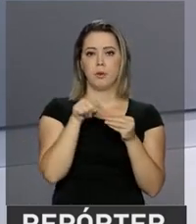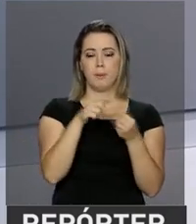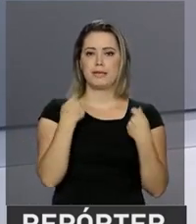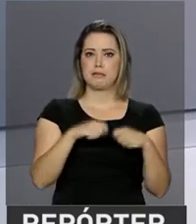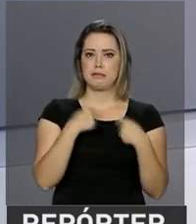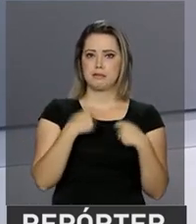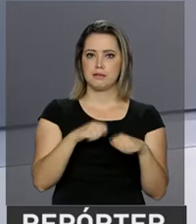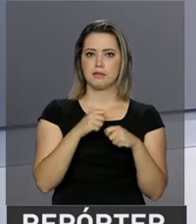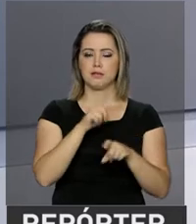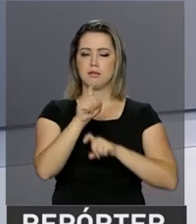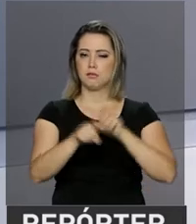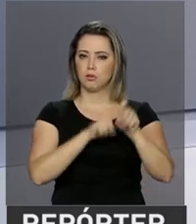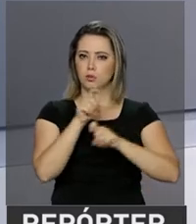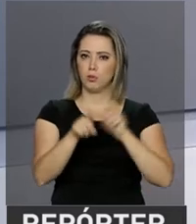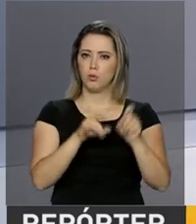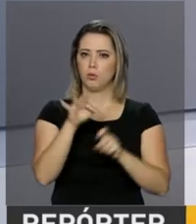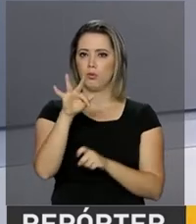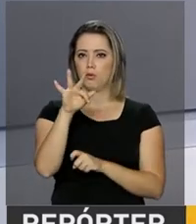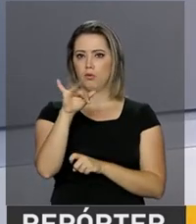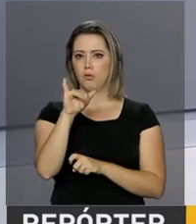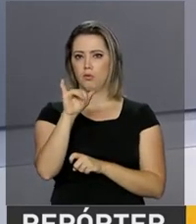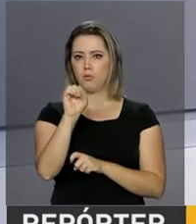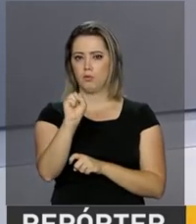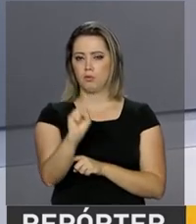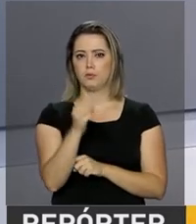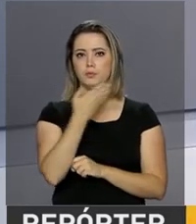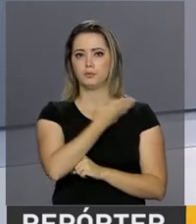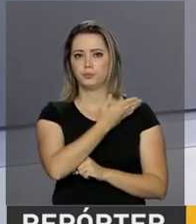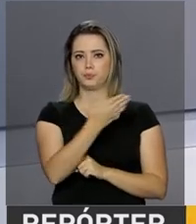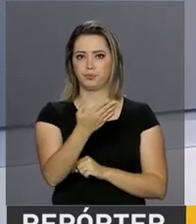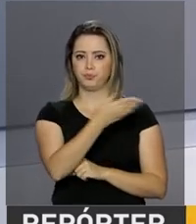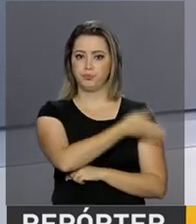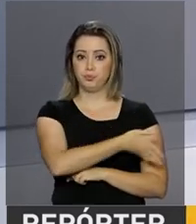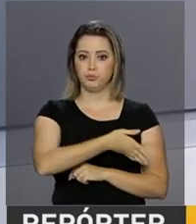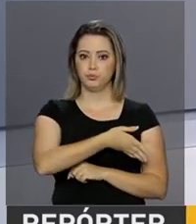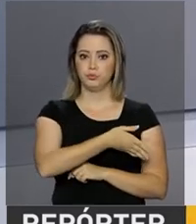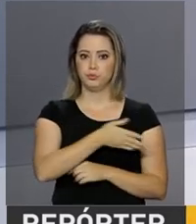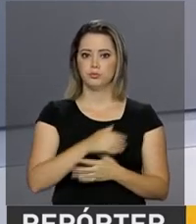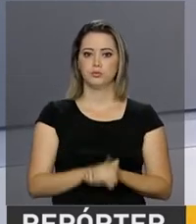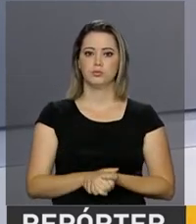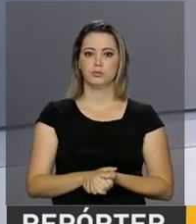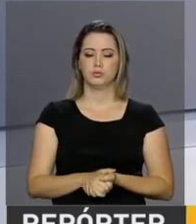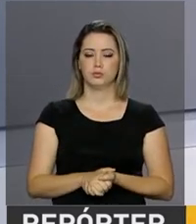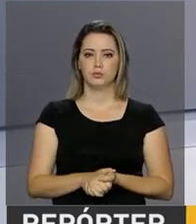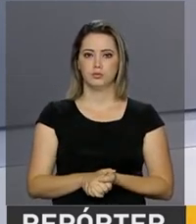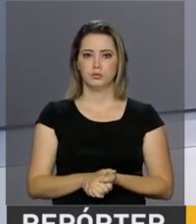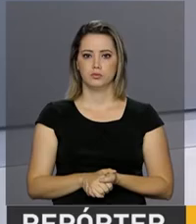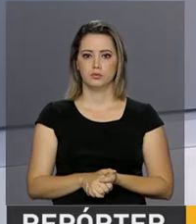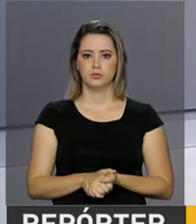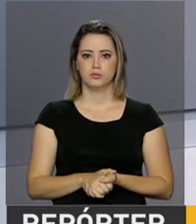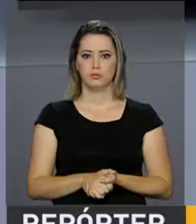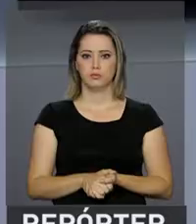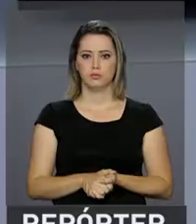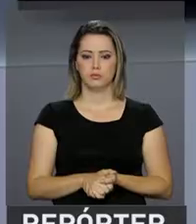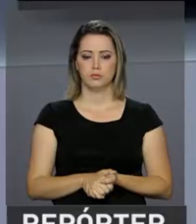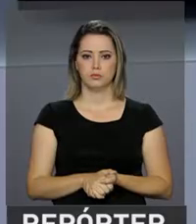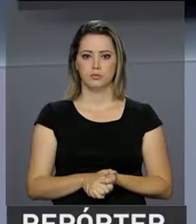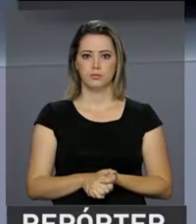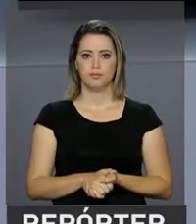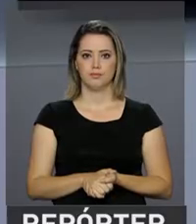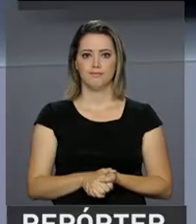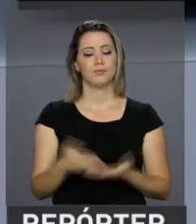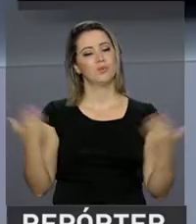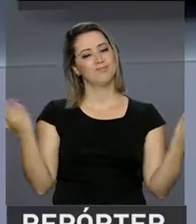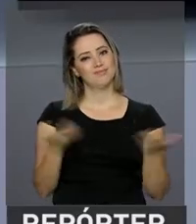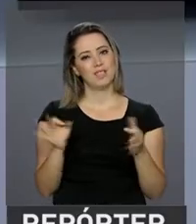feito no sistema informatizado do FIES em cisfiesportal.mec.gov.br. O